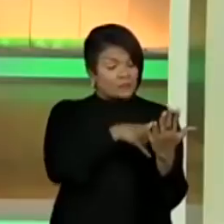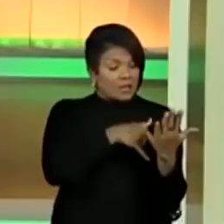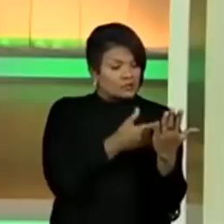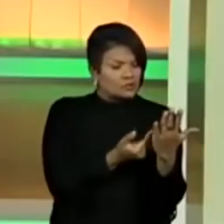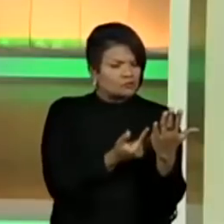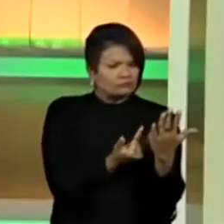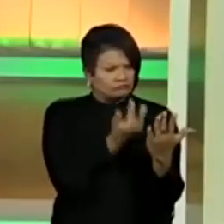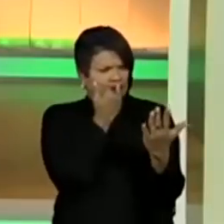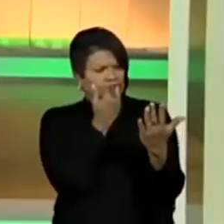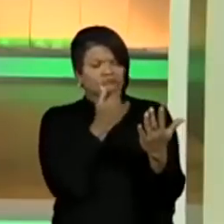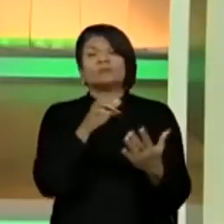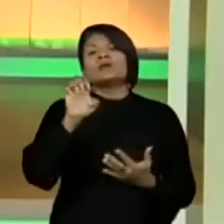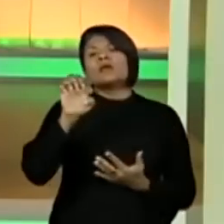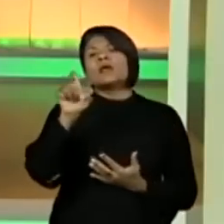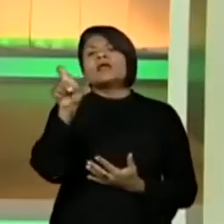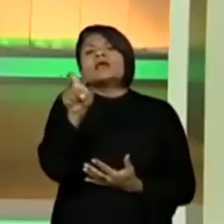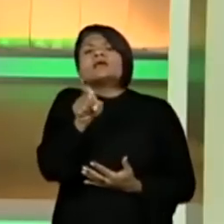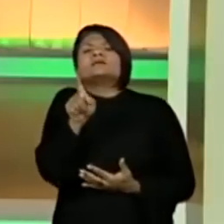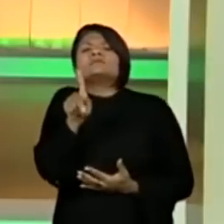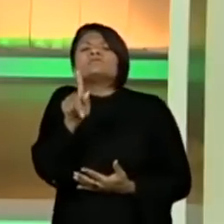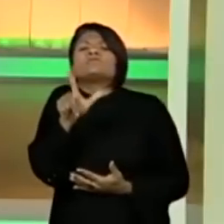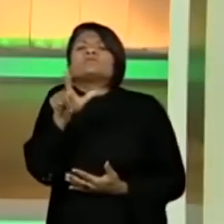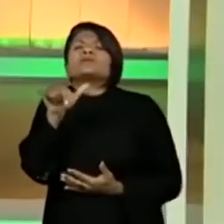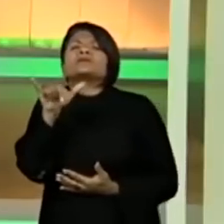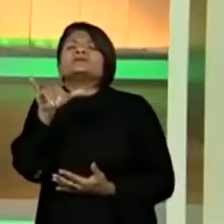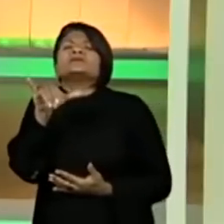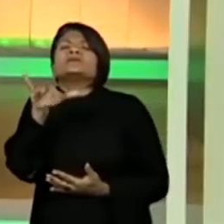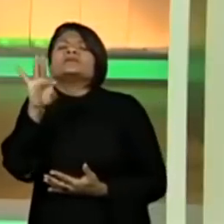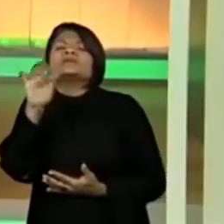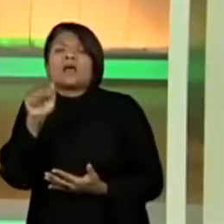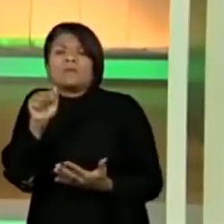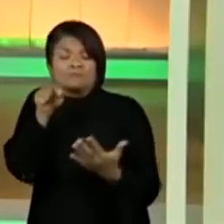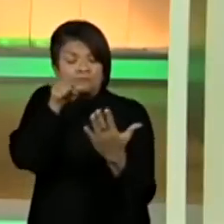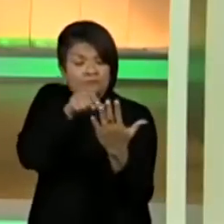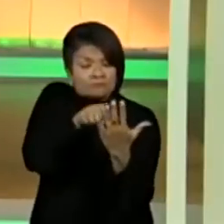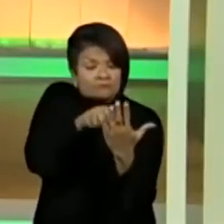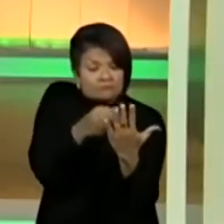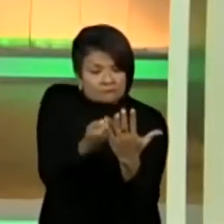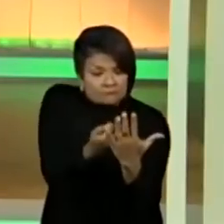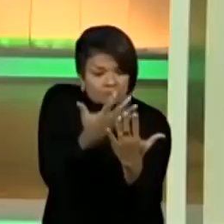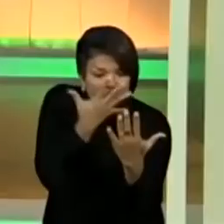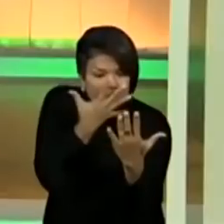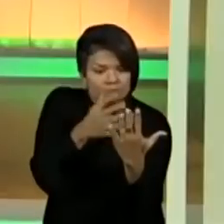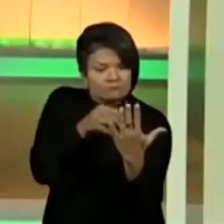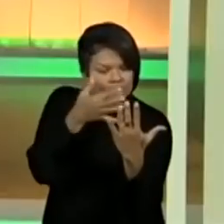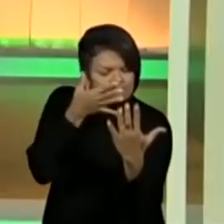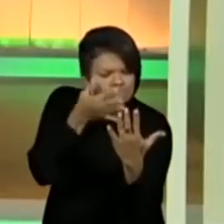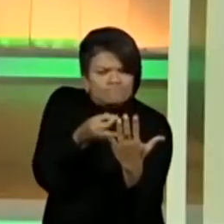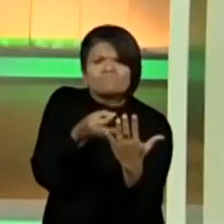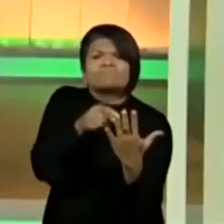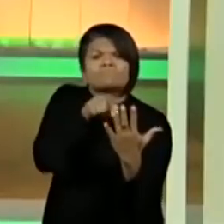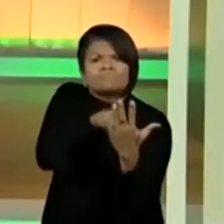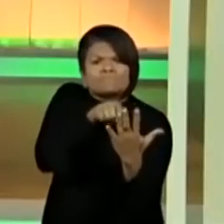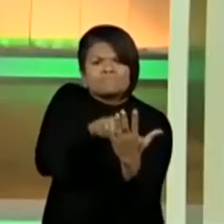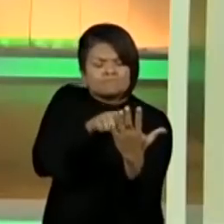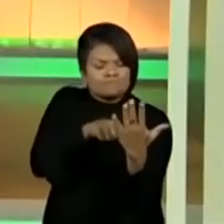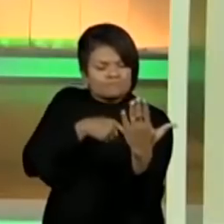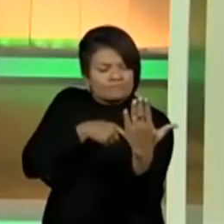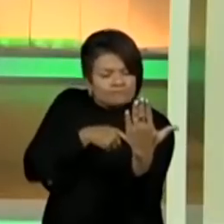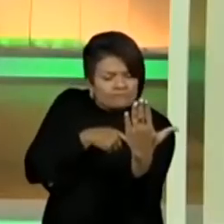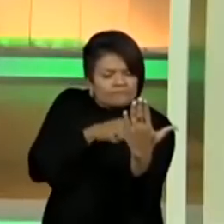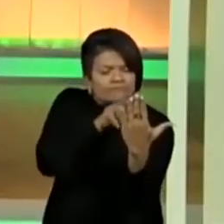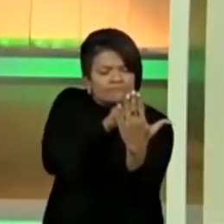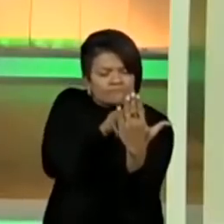texto. O que é isso, professor? O que é isso, explícita? É o que está lá. Está escrito. Você só precisa prestar atenção, ler com mais